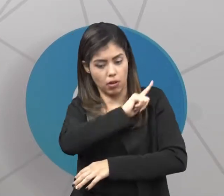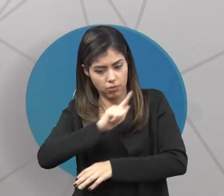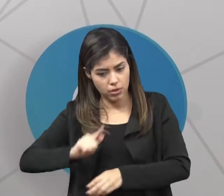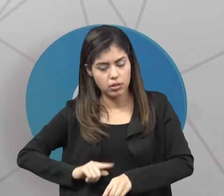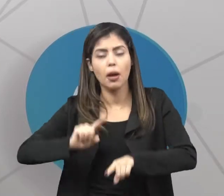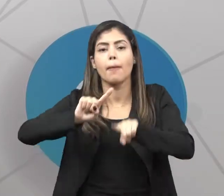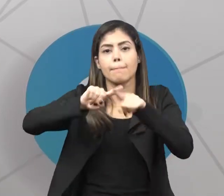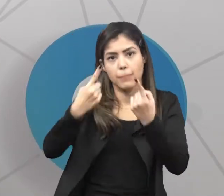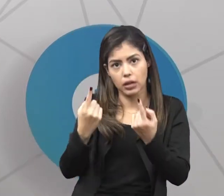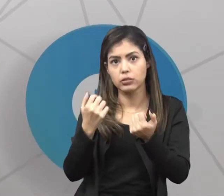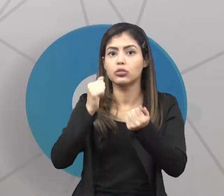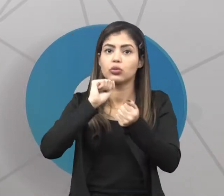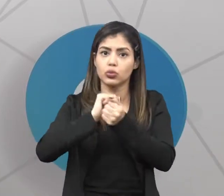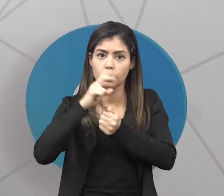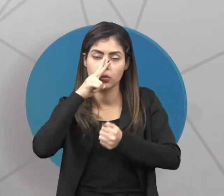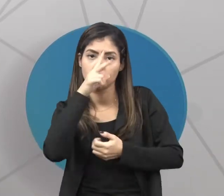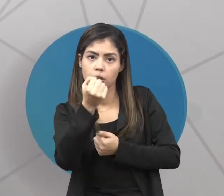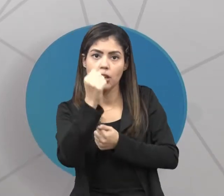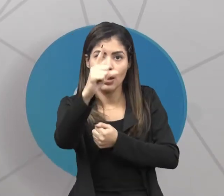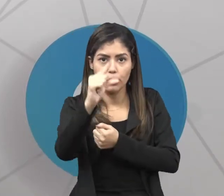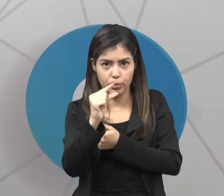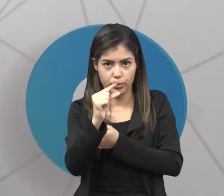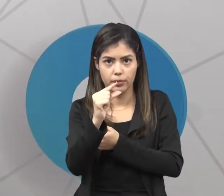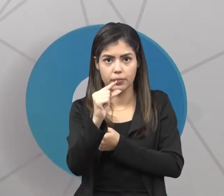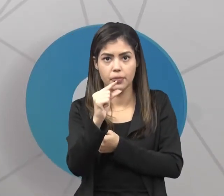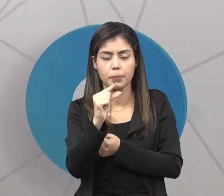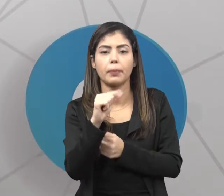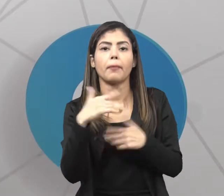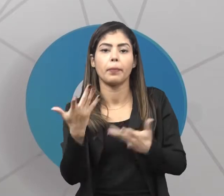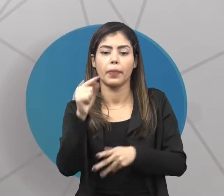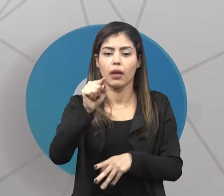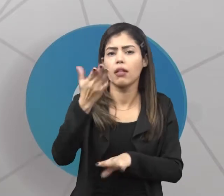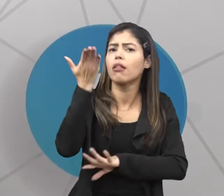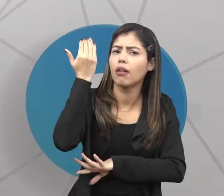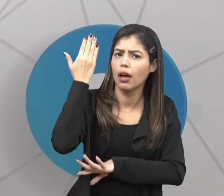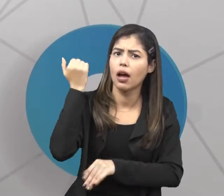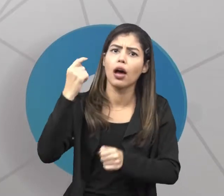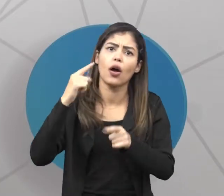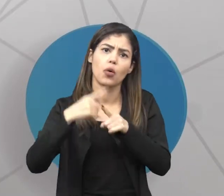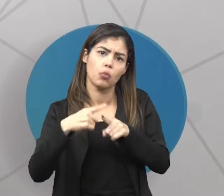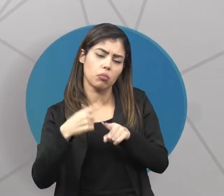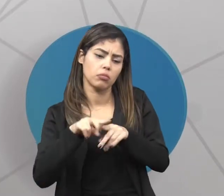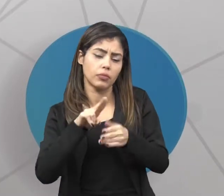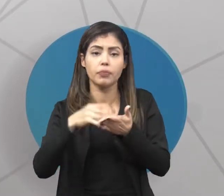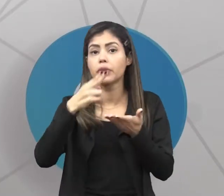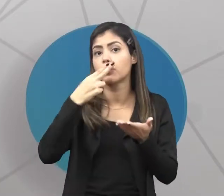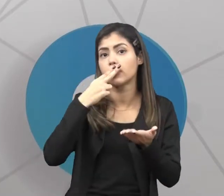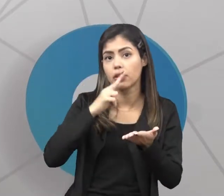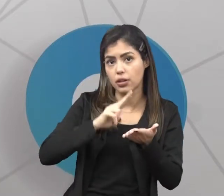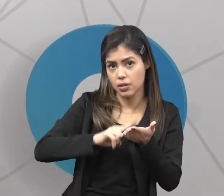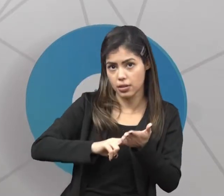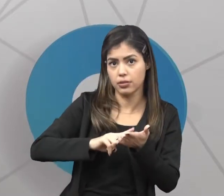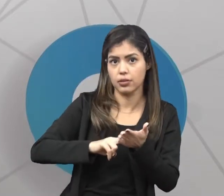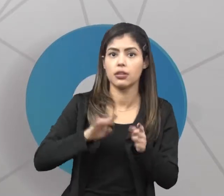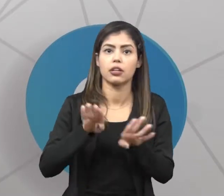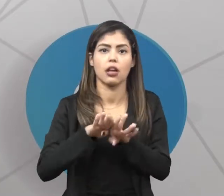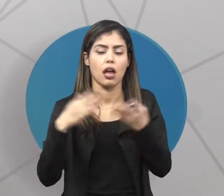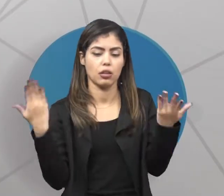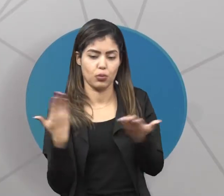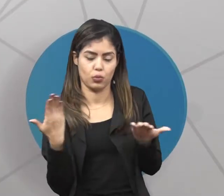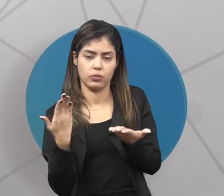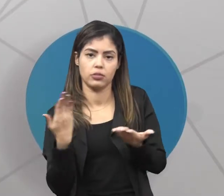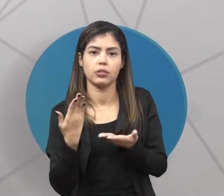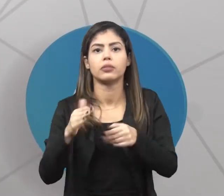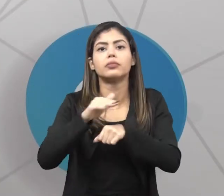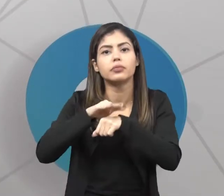mas os poderes dele serão limitados. Naquela época, por uma carta que limitava o poder, que hoje nós